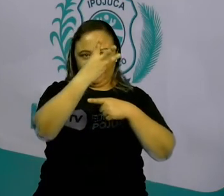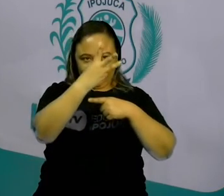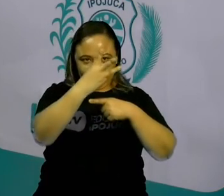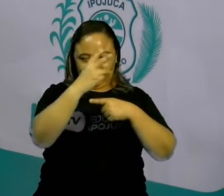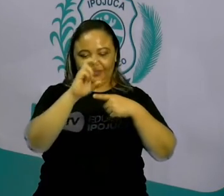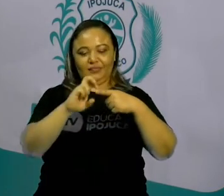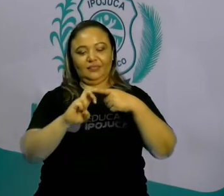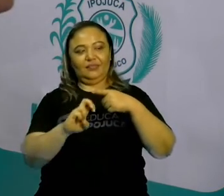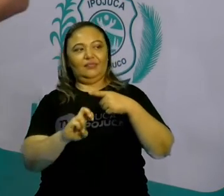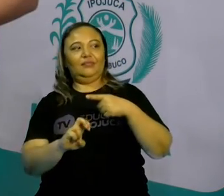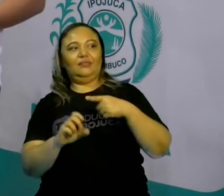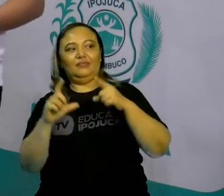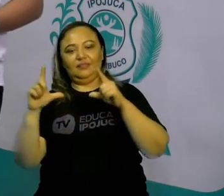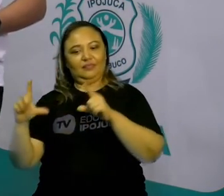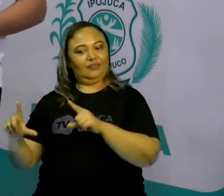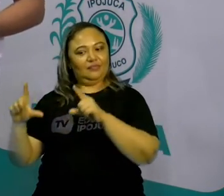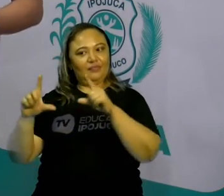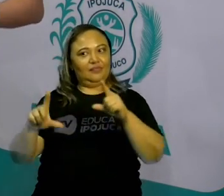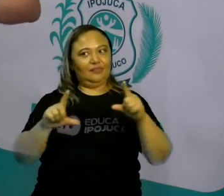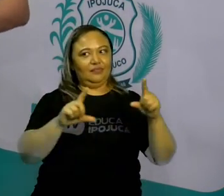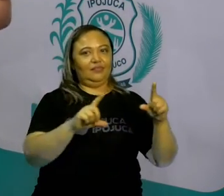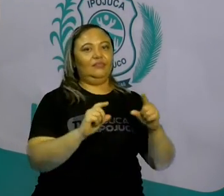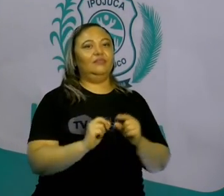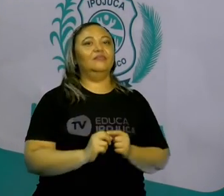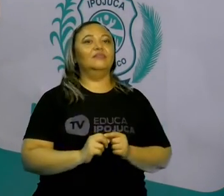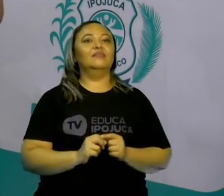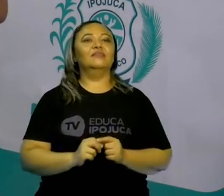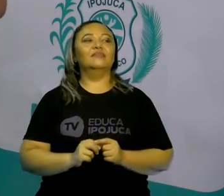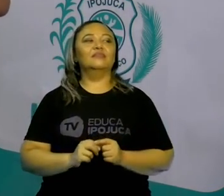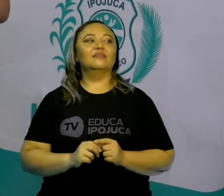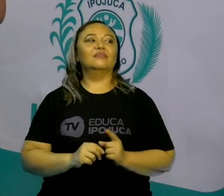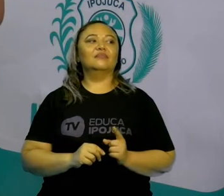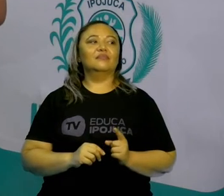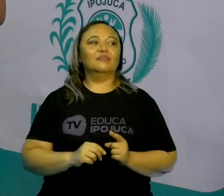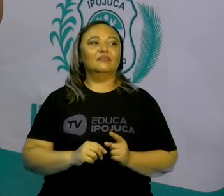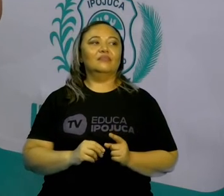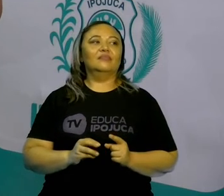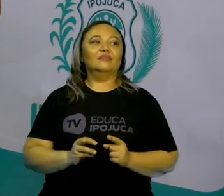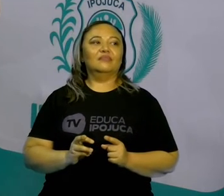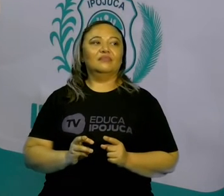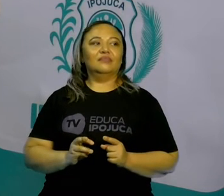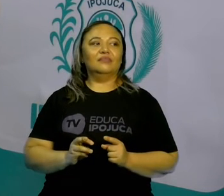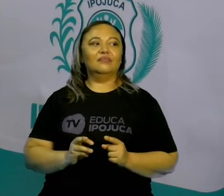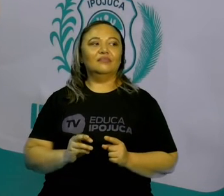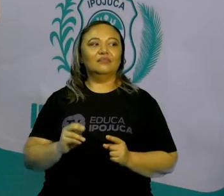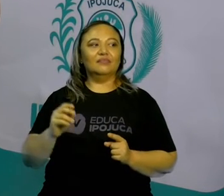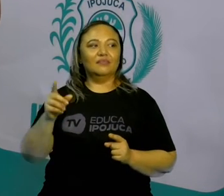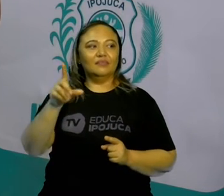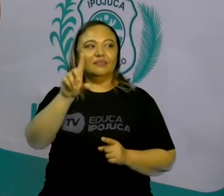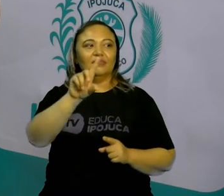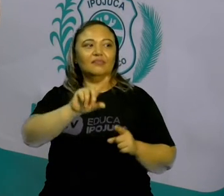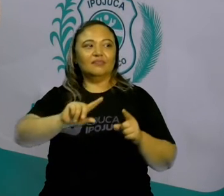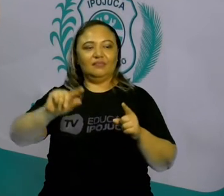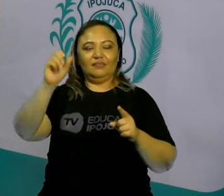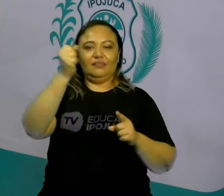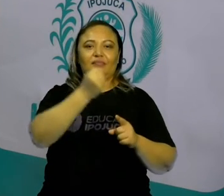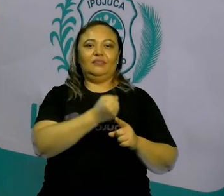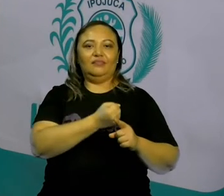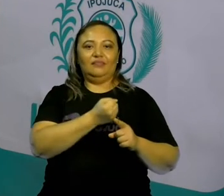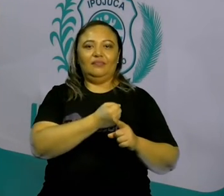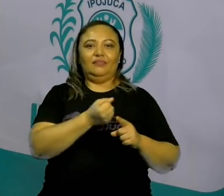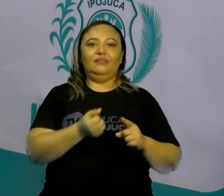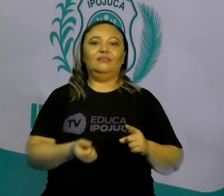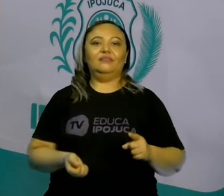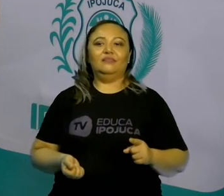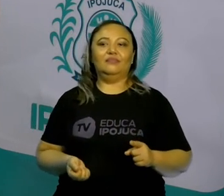escondidas em cinco plaquinhas. Pois é, Julieta. Muito bem. E aqui, certinho.